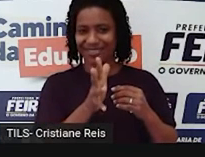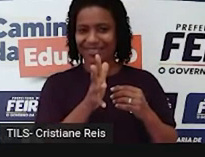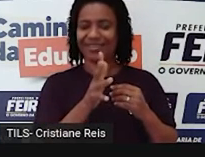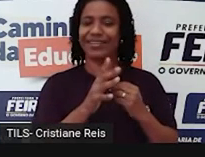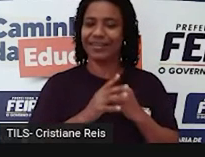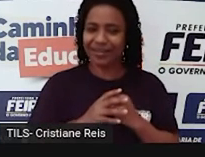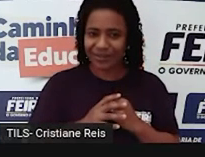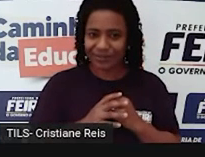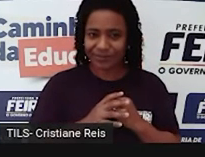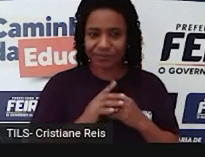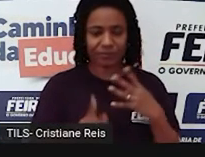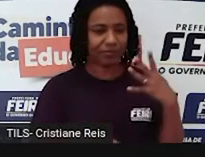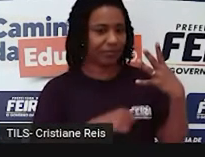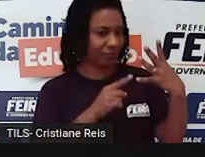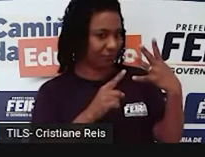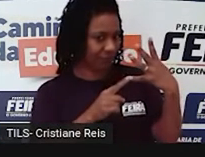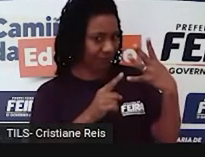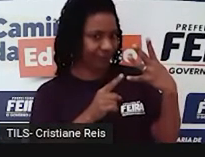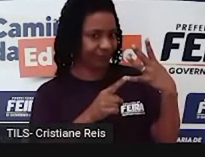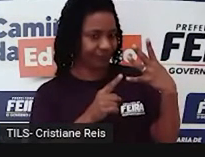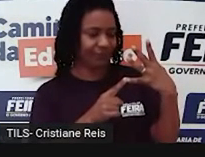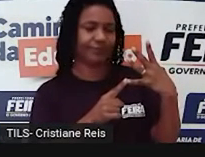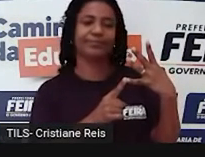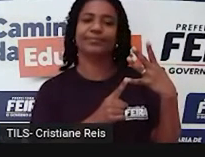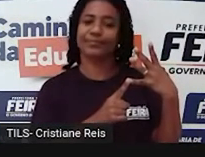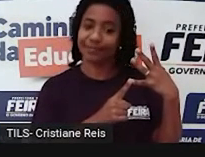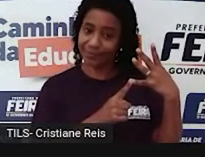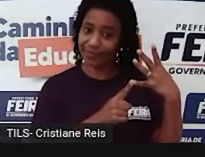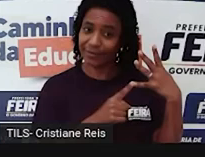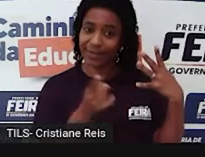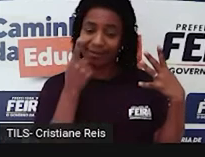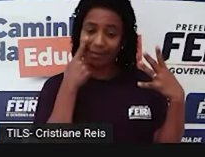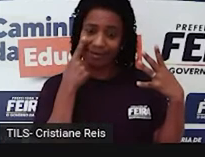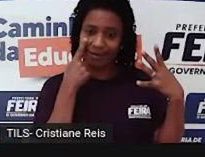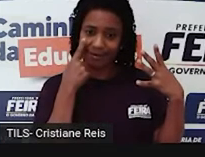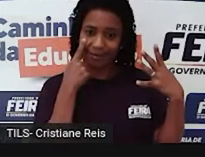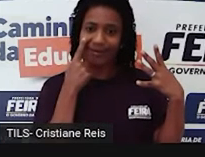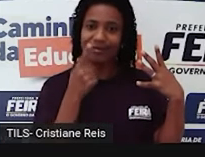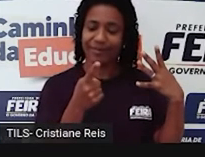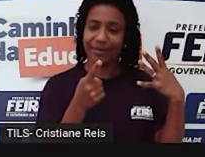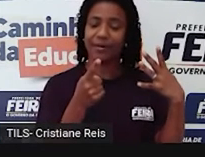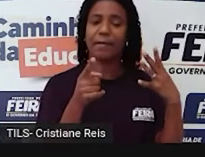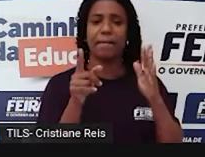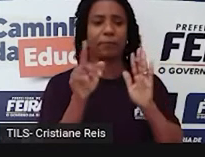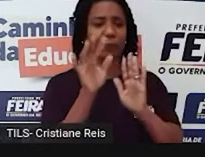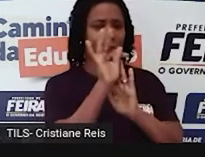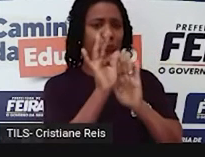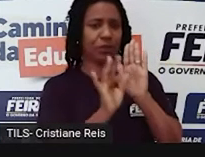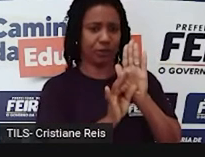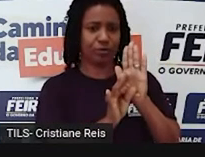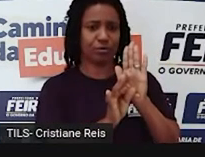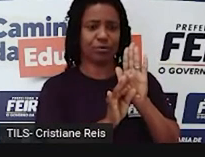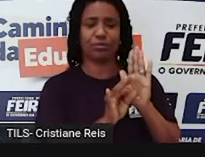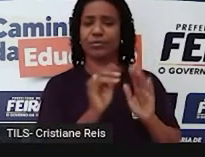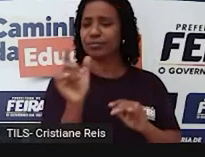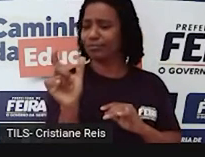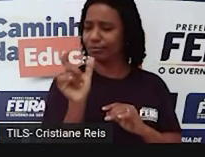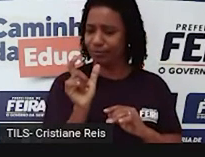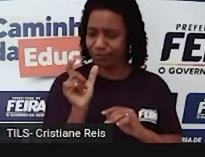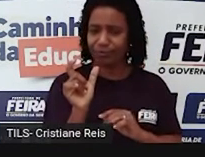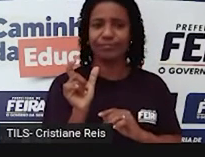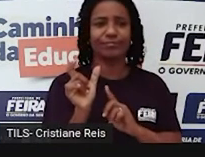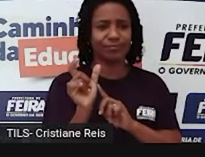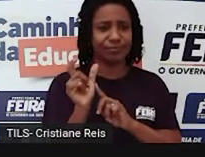Um quarto passo nesse sentido é você observar que há palavras repetidas em um texto. Essas